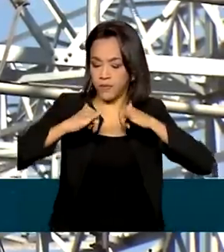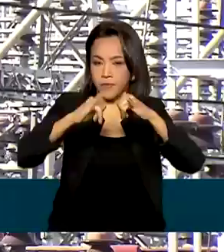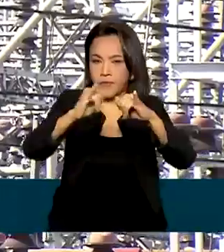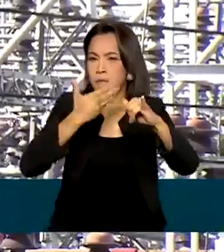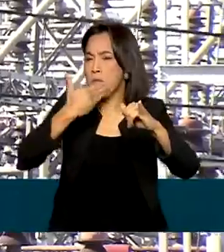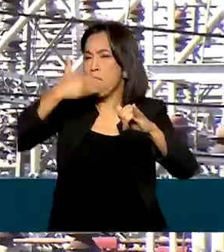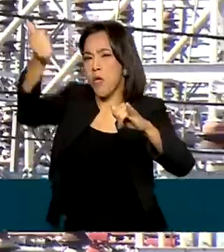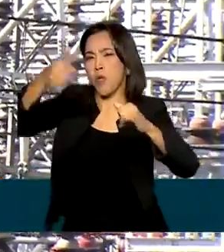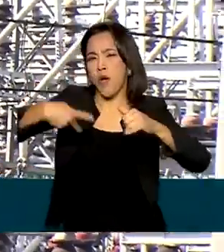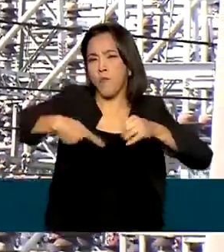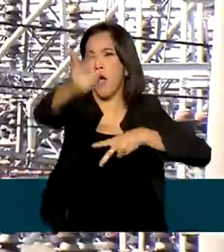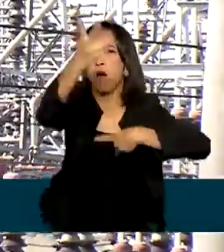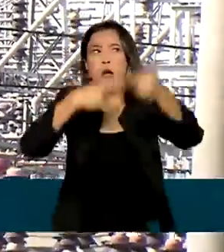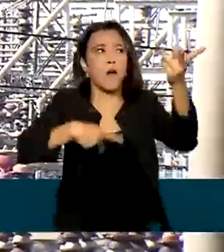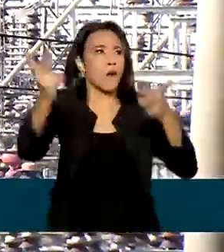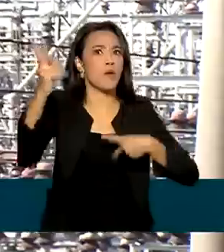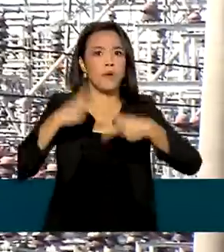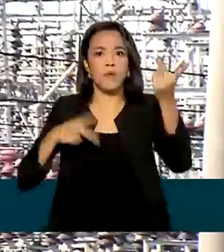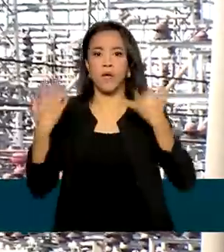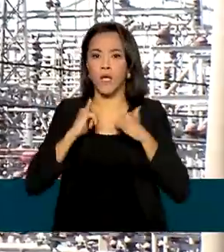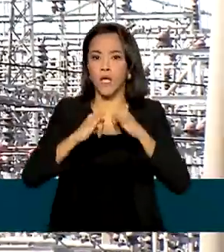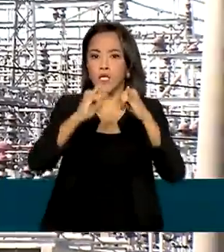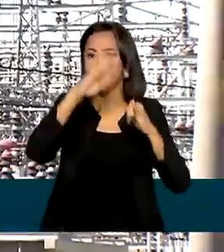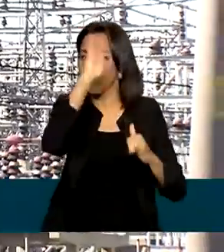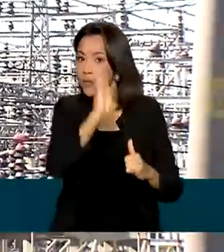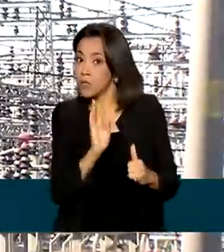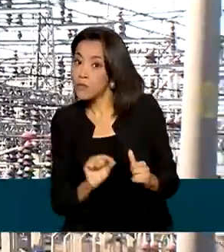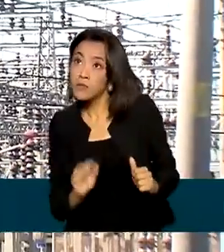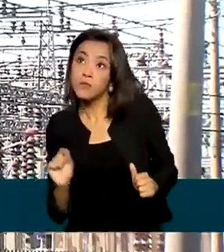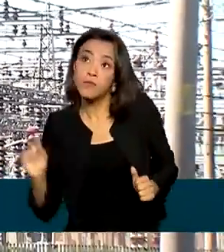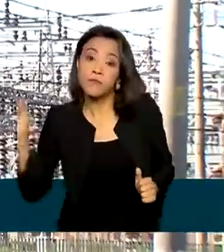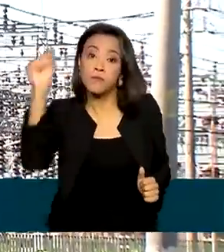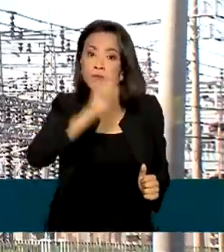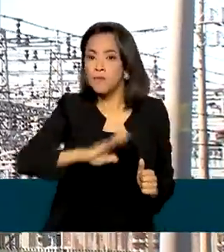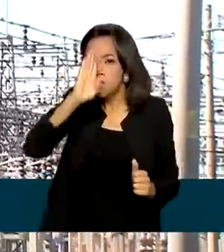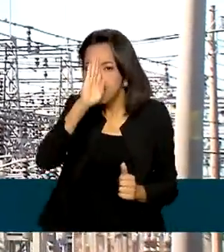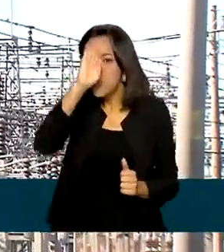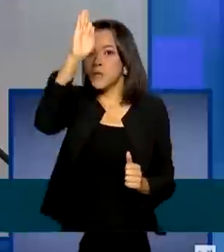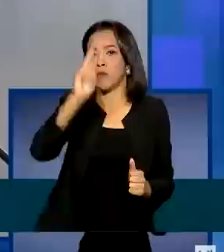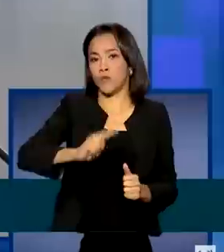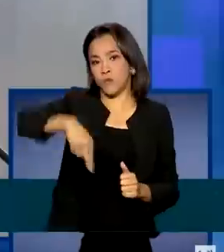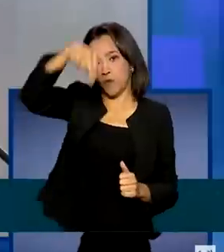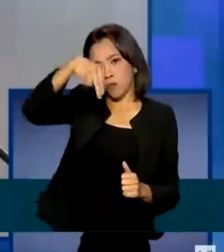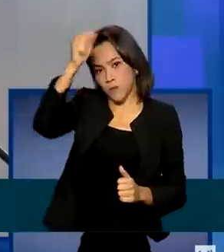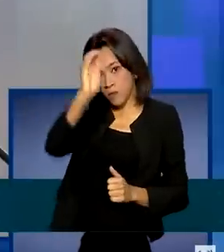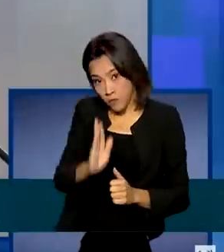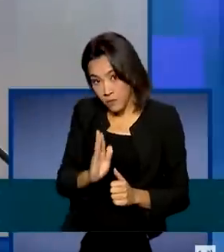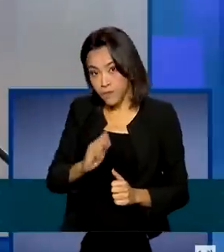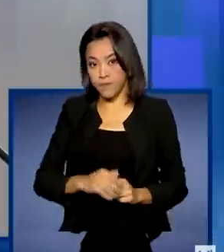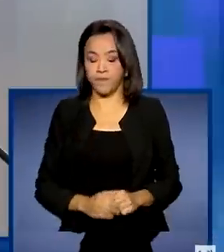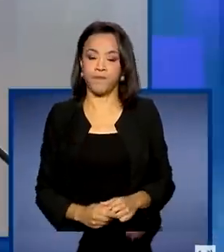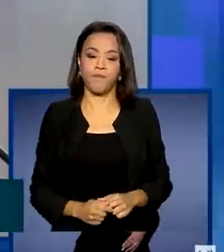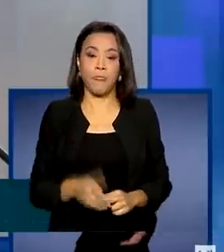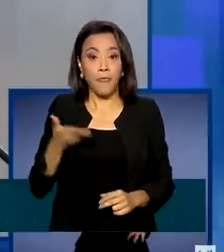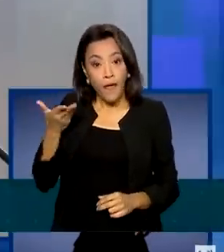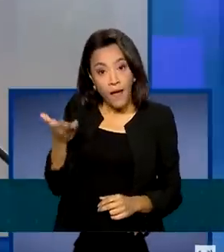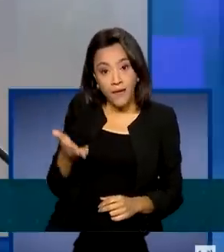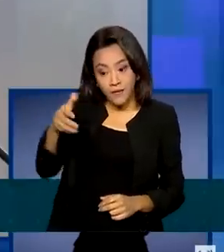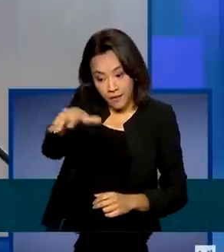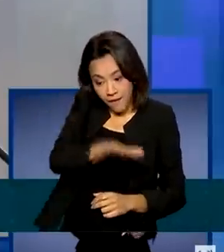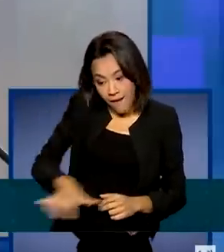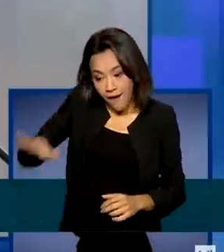fornecimento de energia em todo o país, principalmente na região norte. Esse setor será fundamental